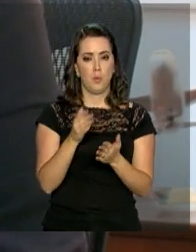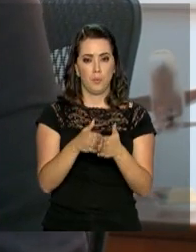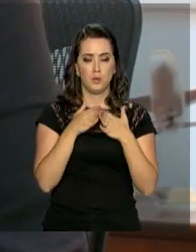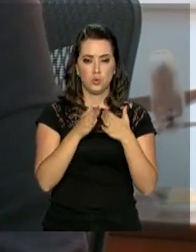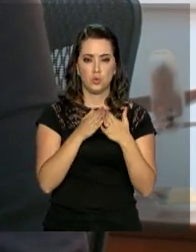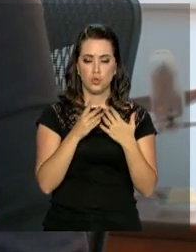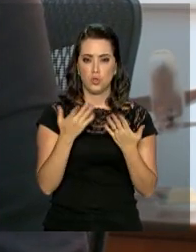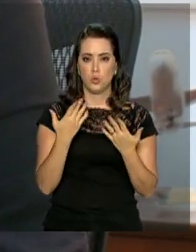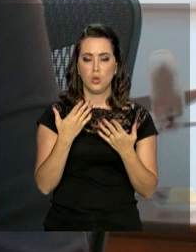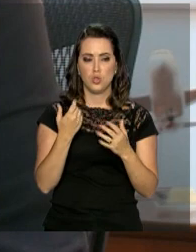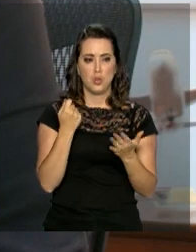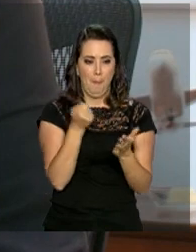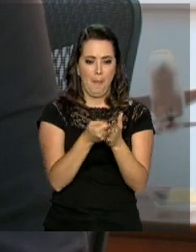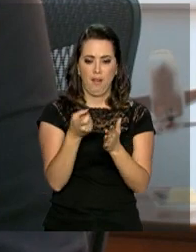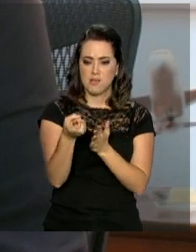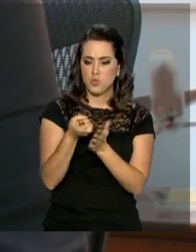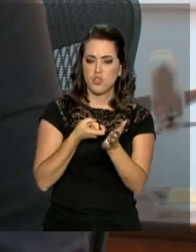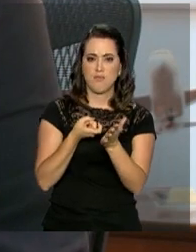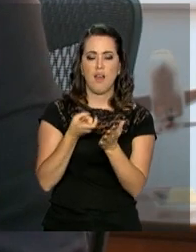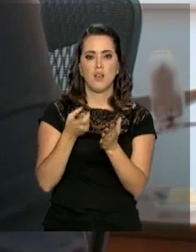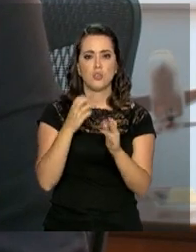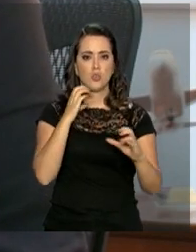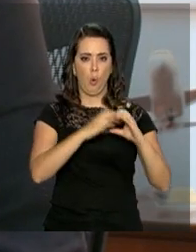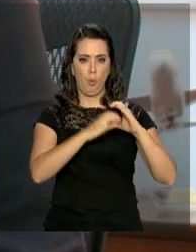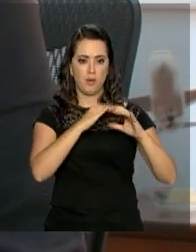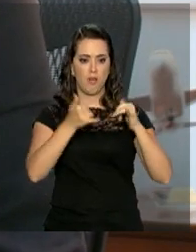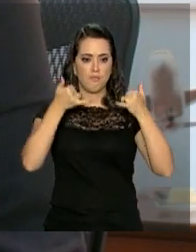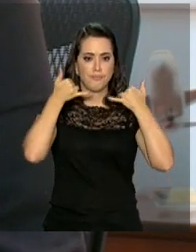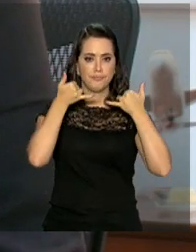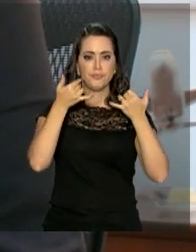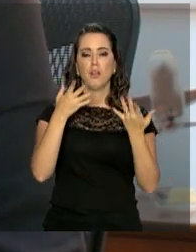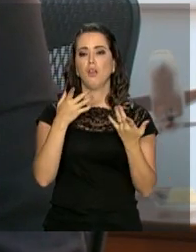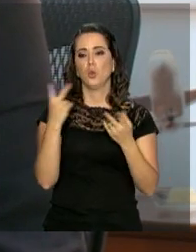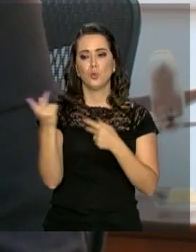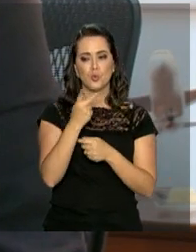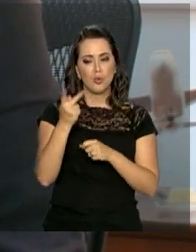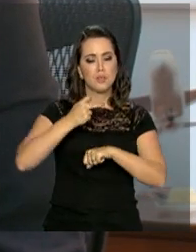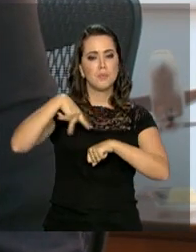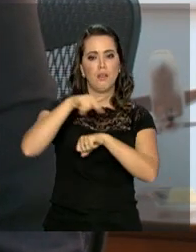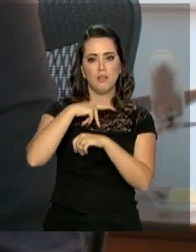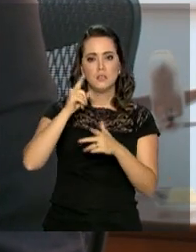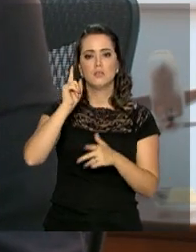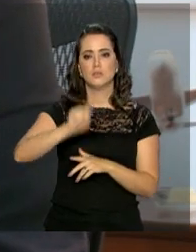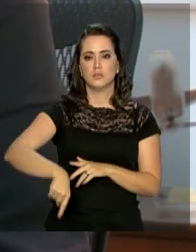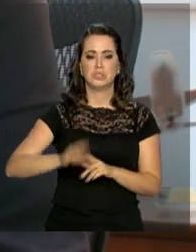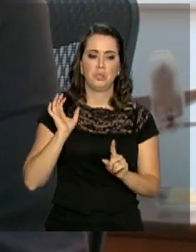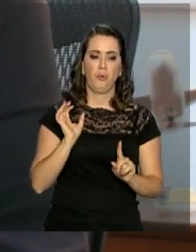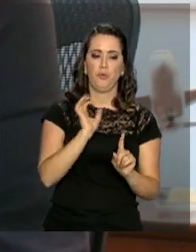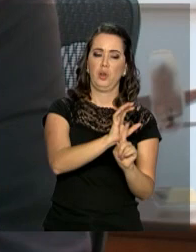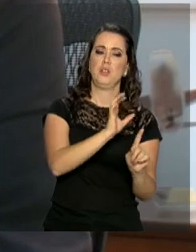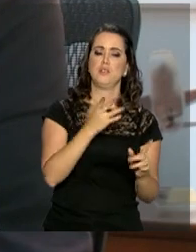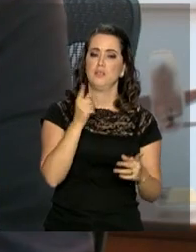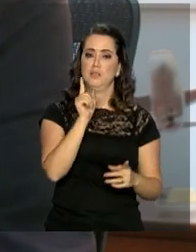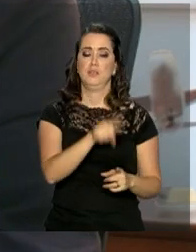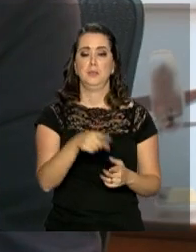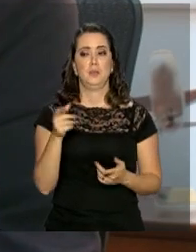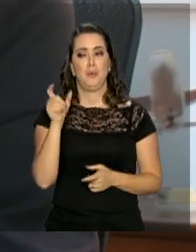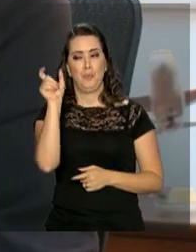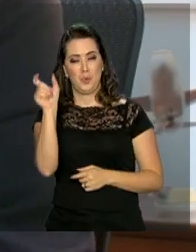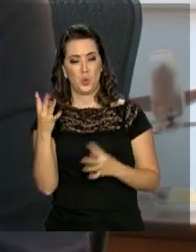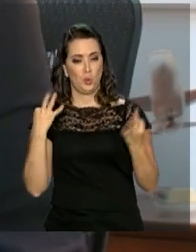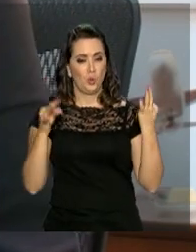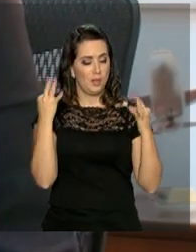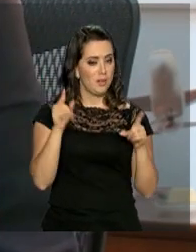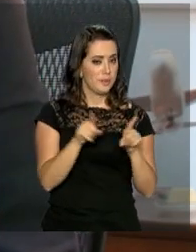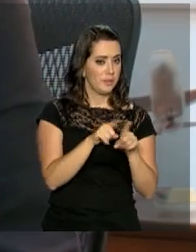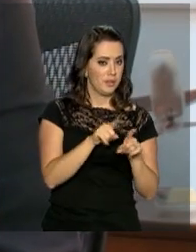de roaming de celular entre os dois países, que é algo que tem um impacto, um benefício direto, não só para o turismo,